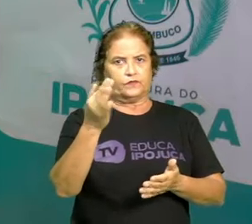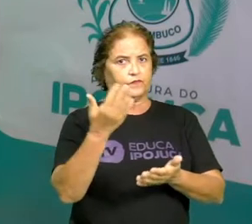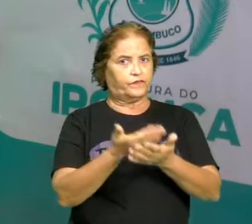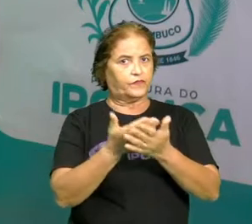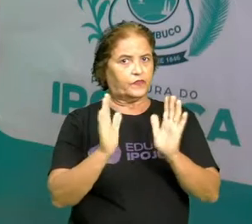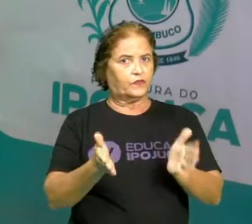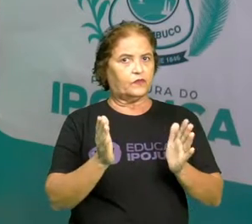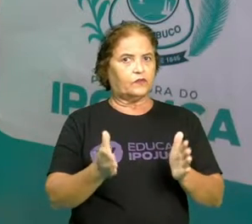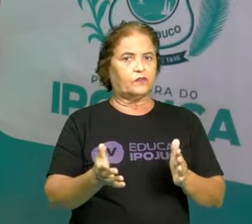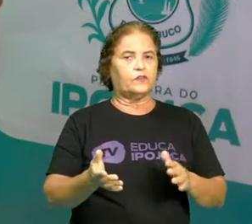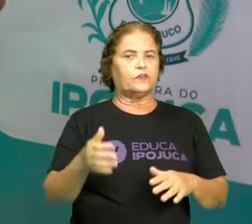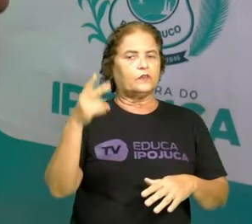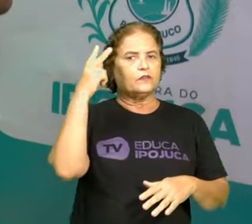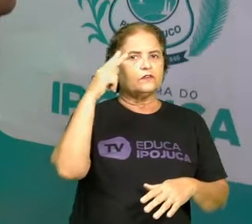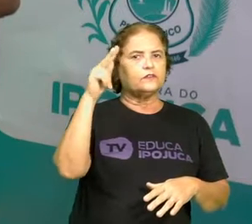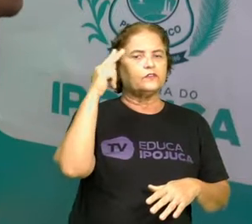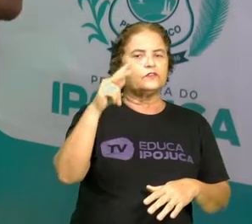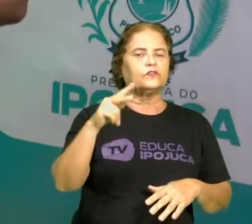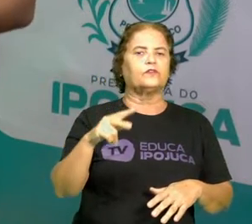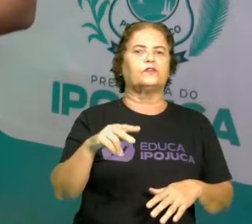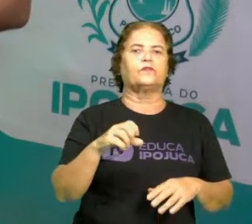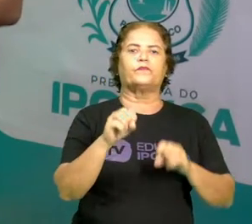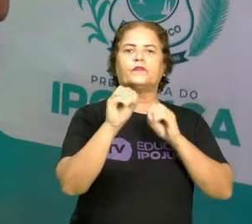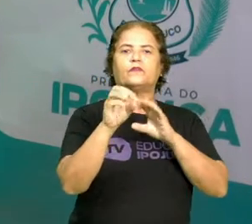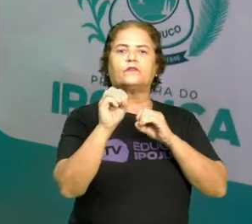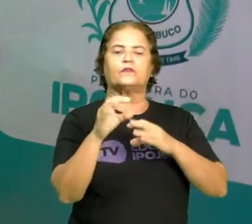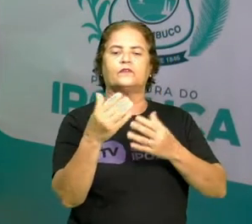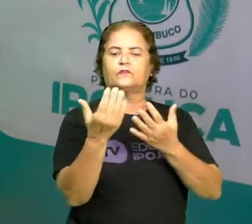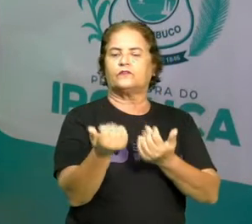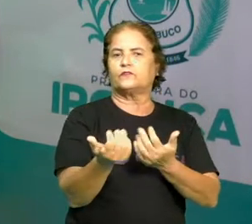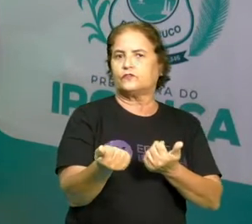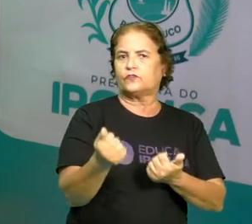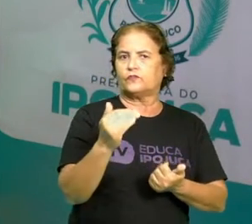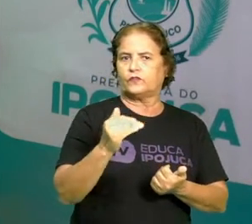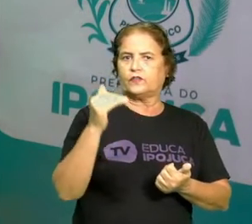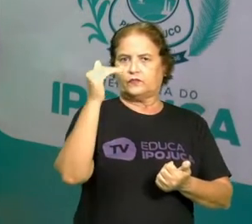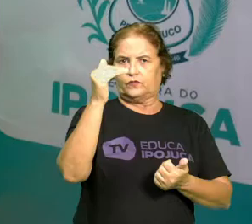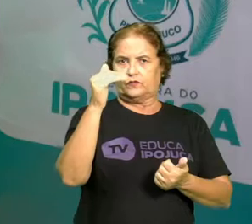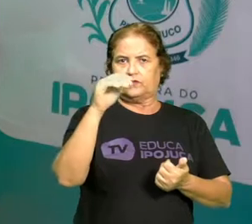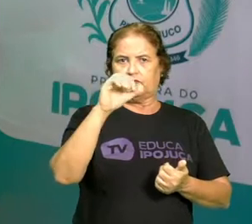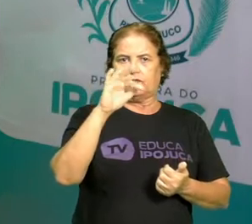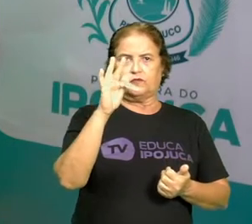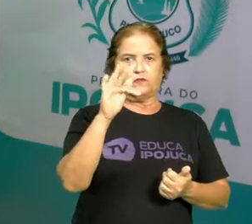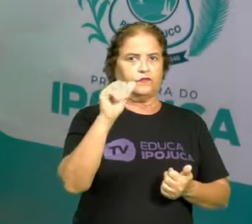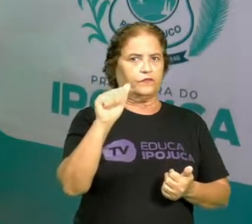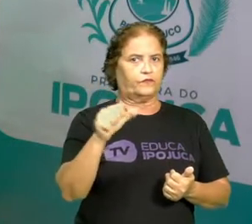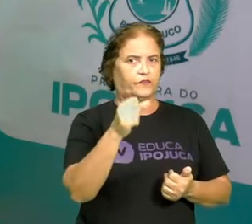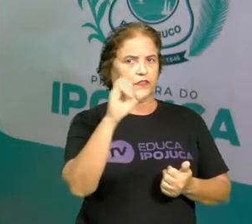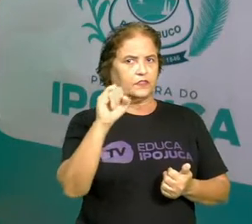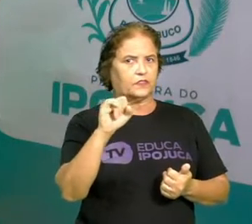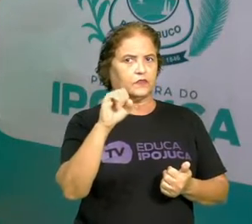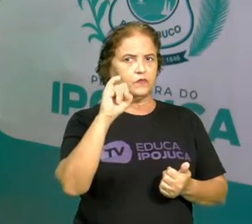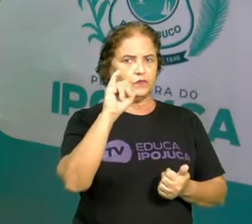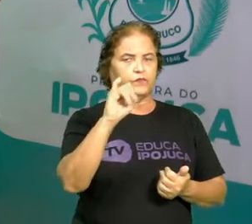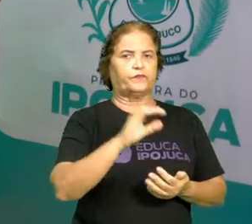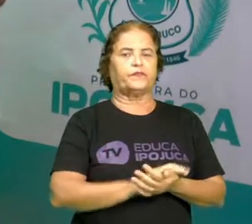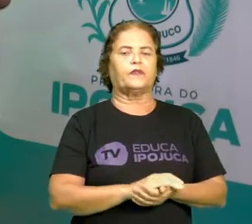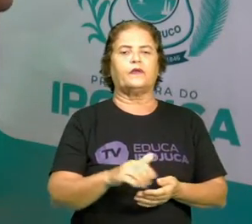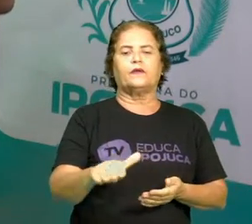para a educação de jovens e adultos, da fase 1. Portanto, é a nossa primeira aula de História.